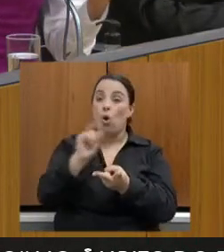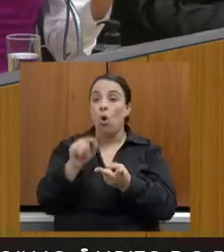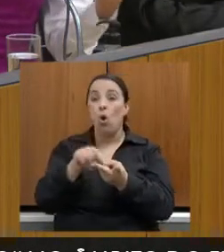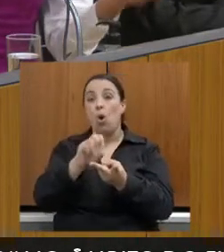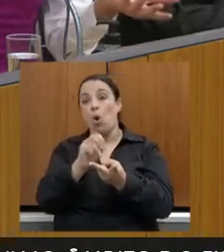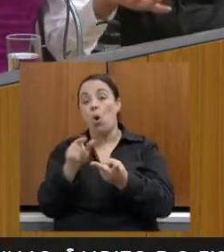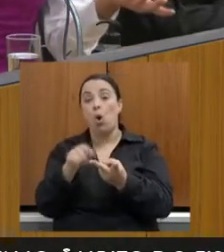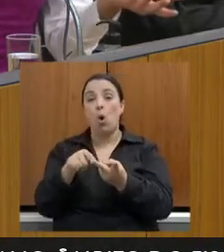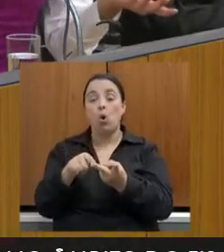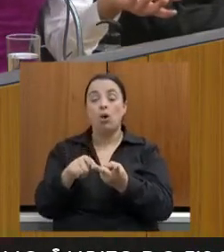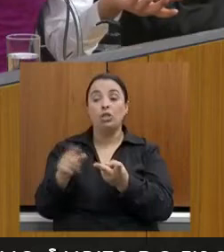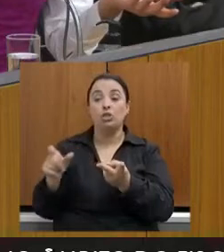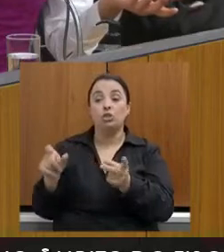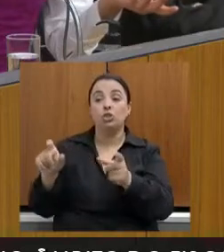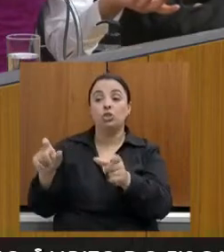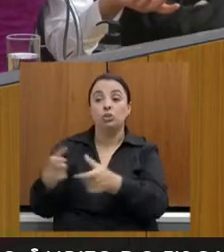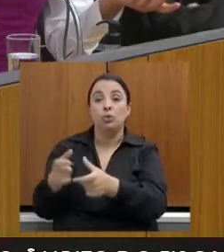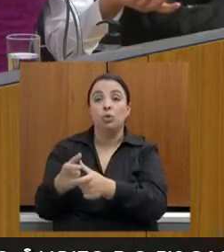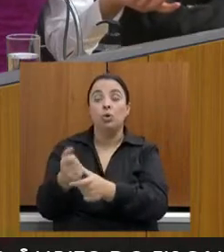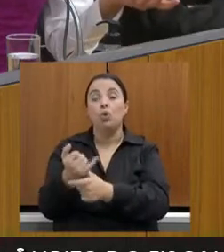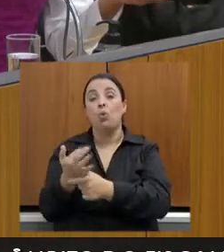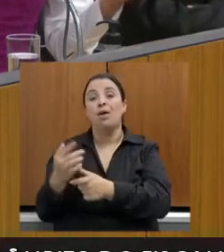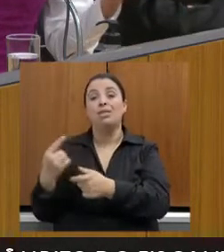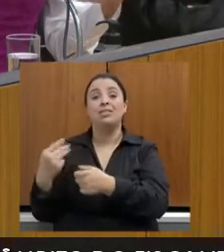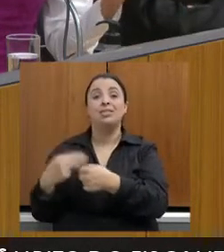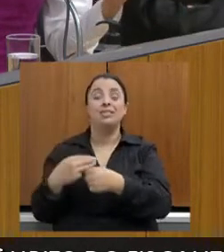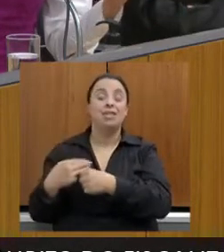interessante você conseguir saciar,